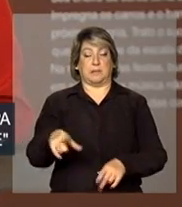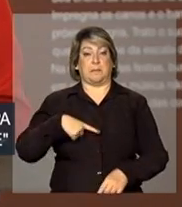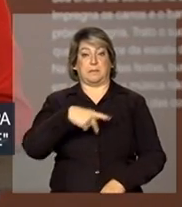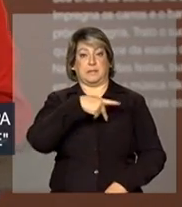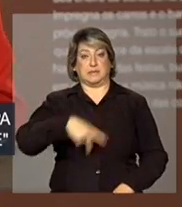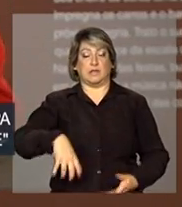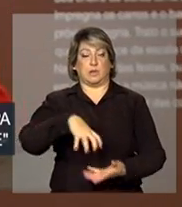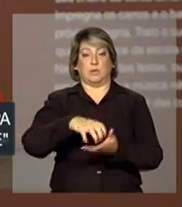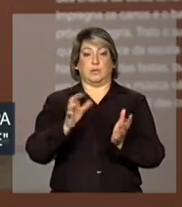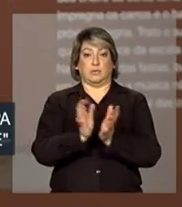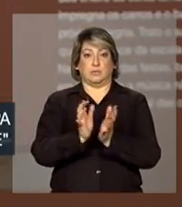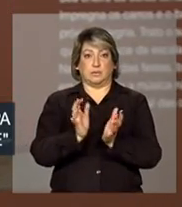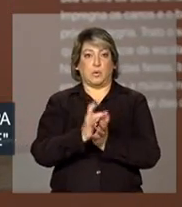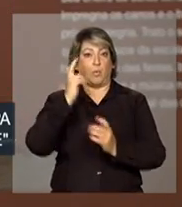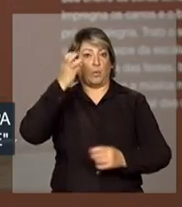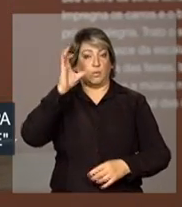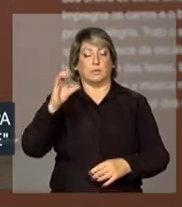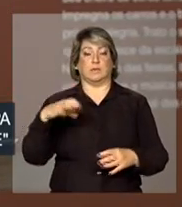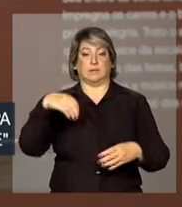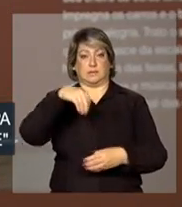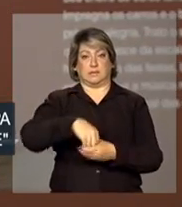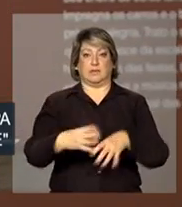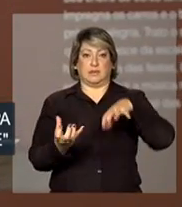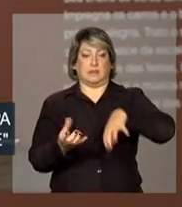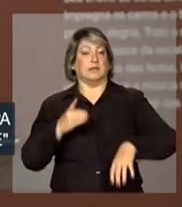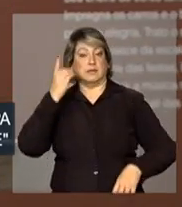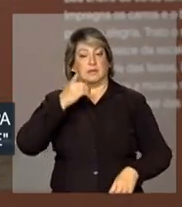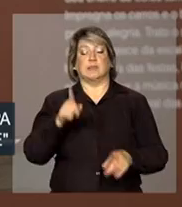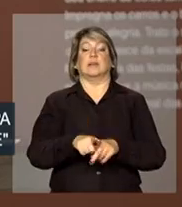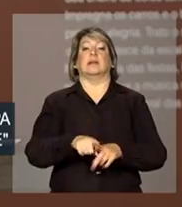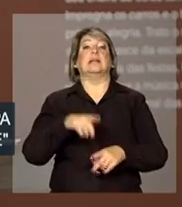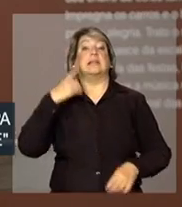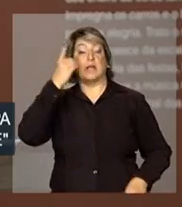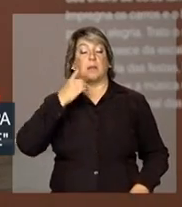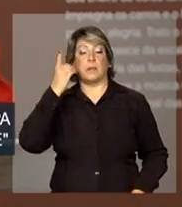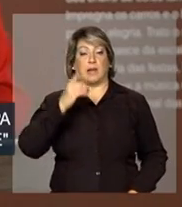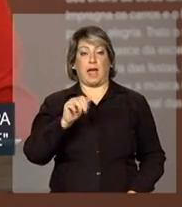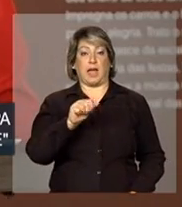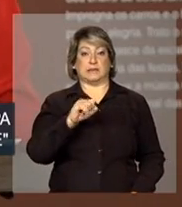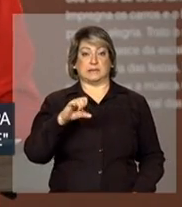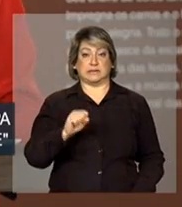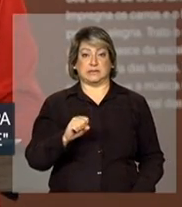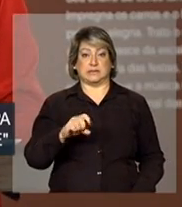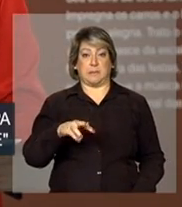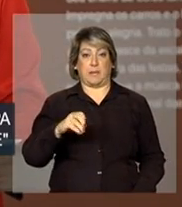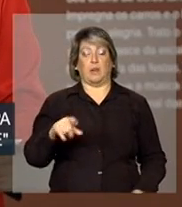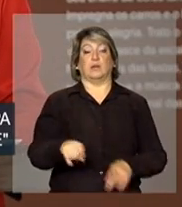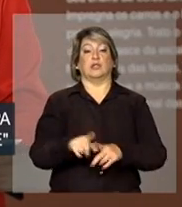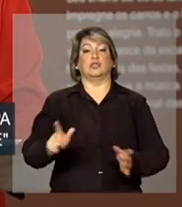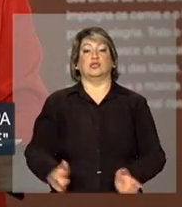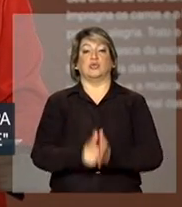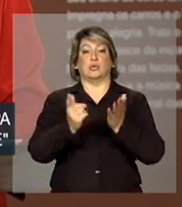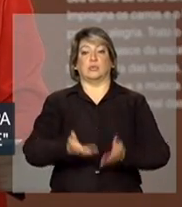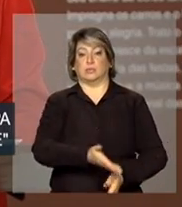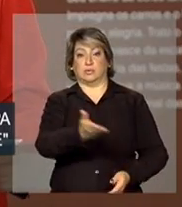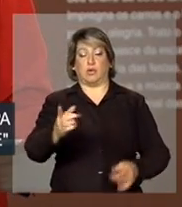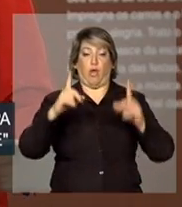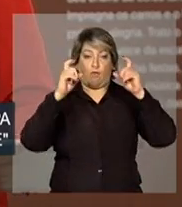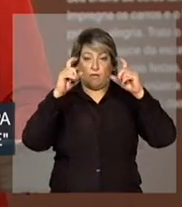de Cultura da Câmara dos Deputados, o deputado Assis Melo, senhoras e senhores jornalistas,